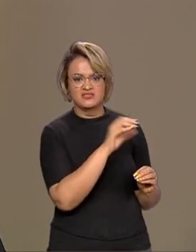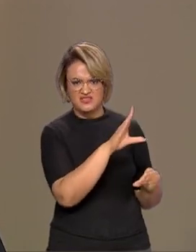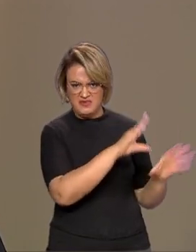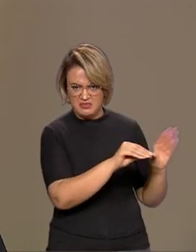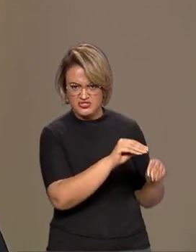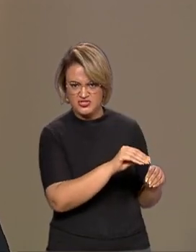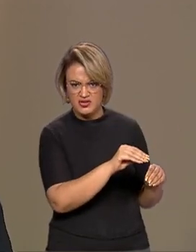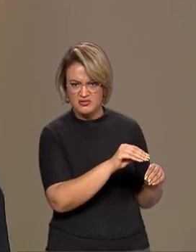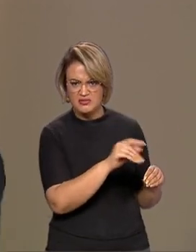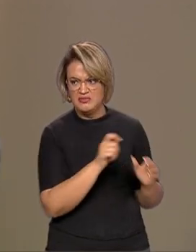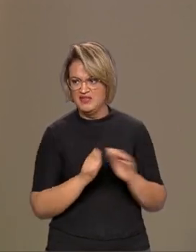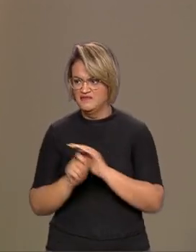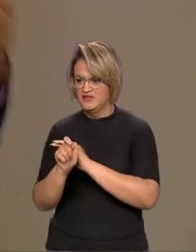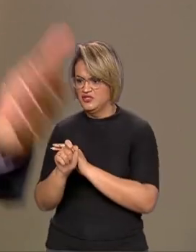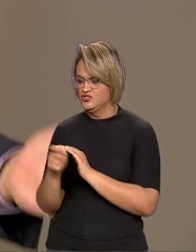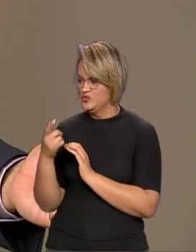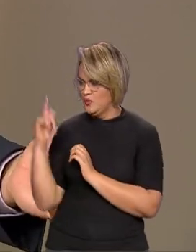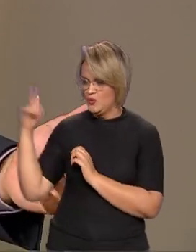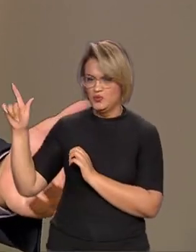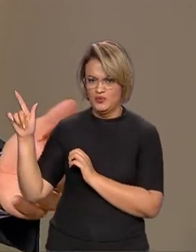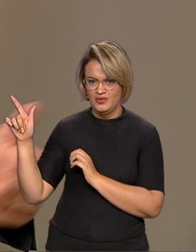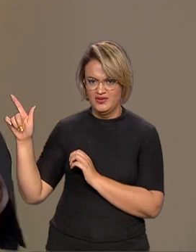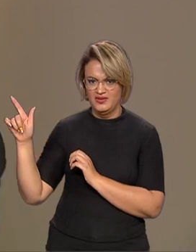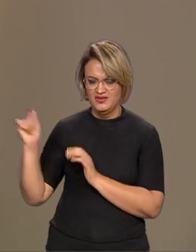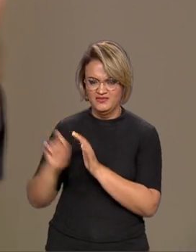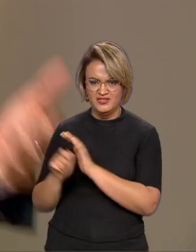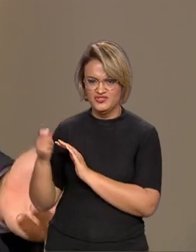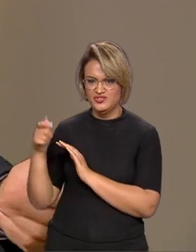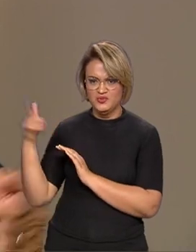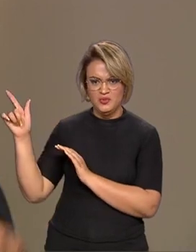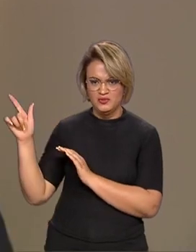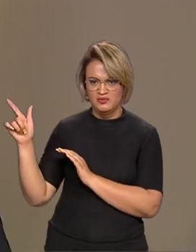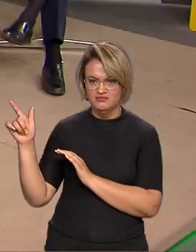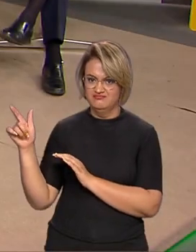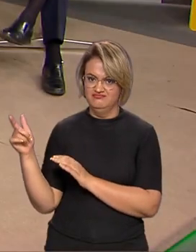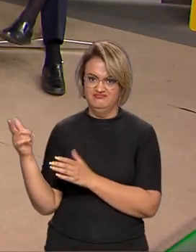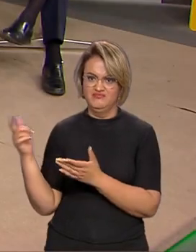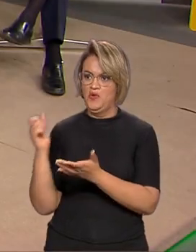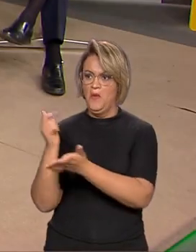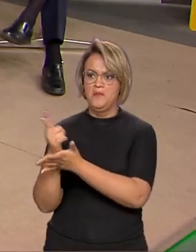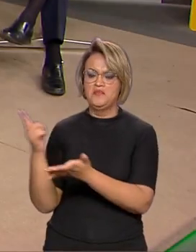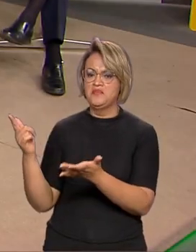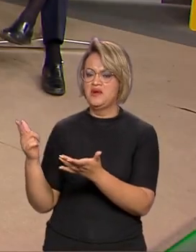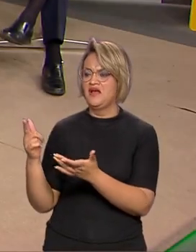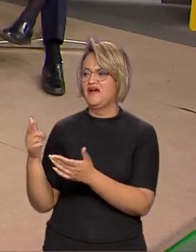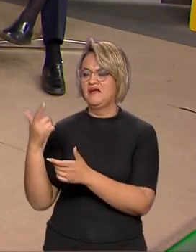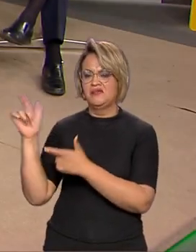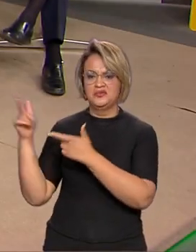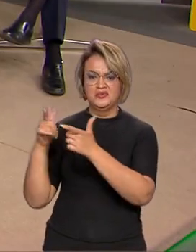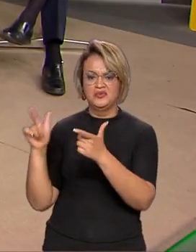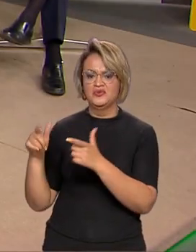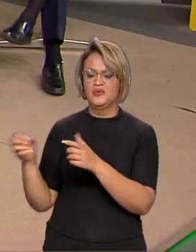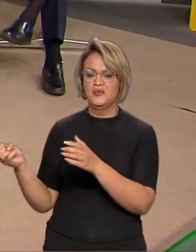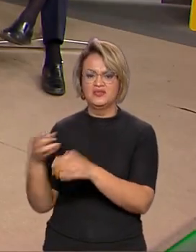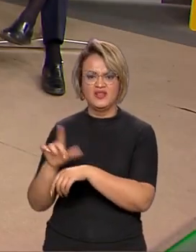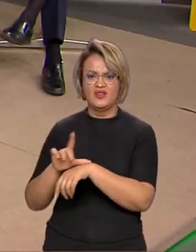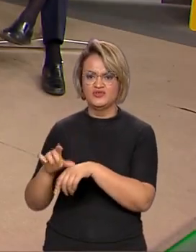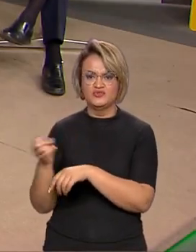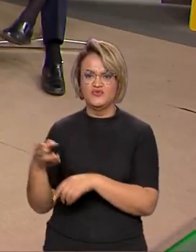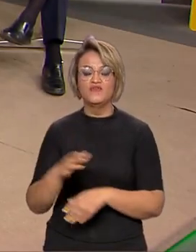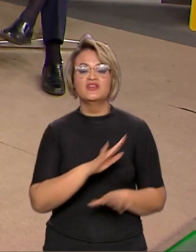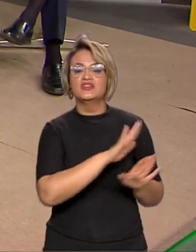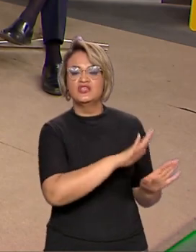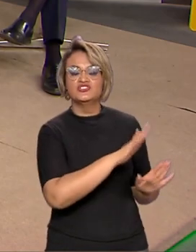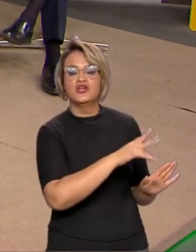risco e tirar disso para investir, fazer o investimento na produção, na compra de um ativo, abrir um novo negócio, ou você vai